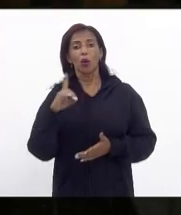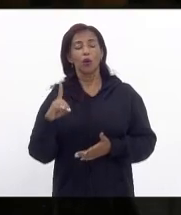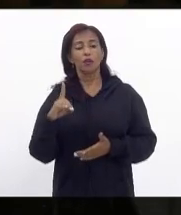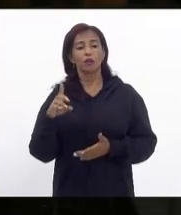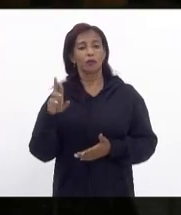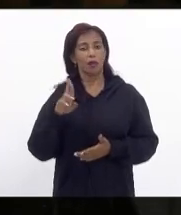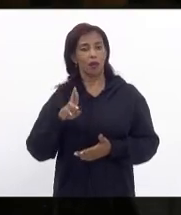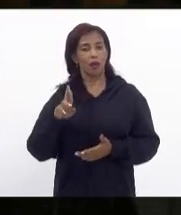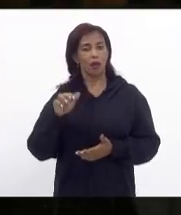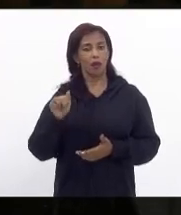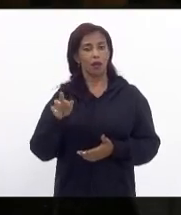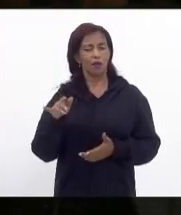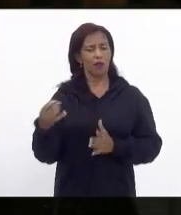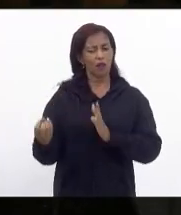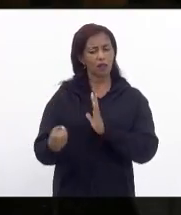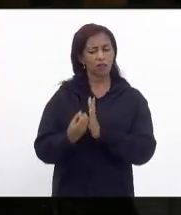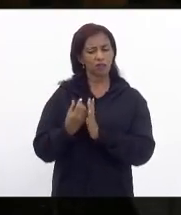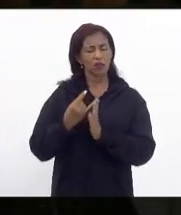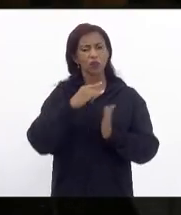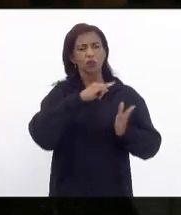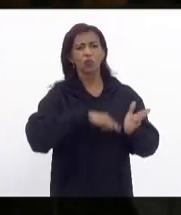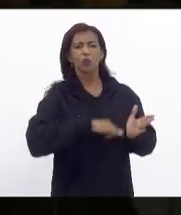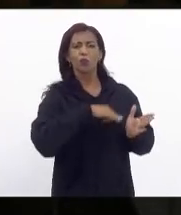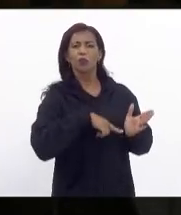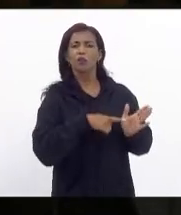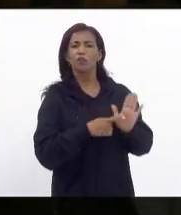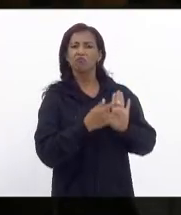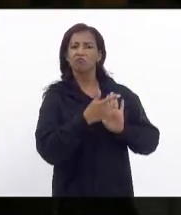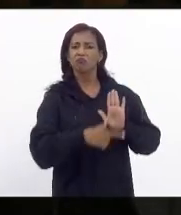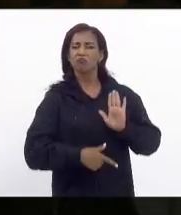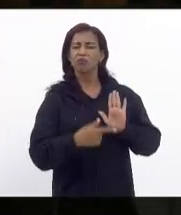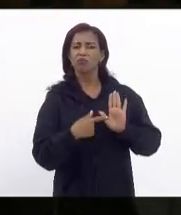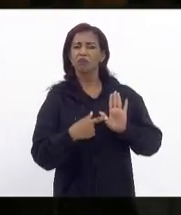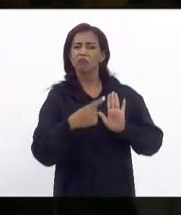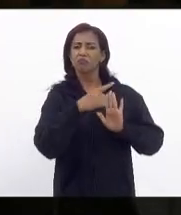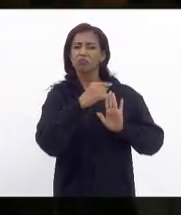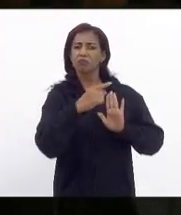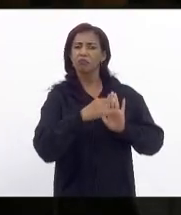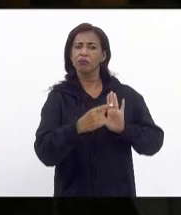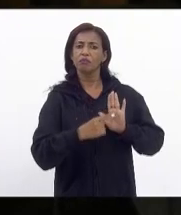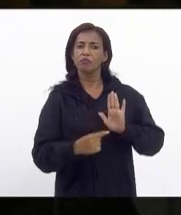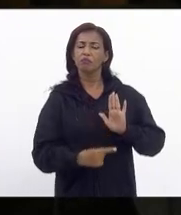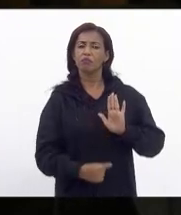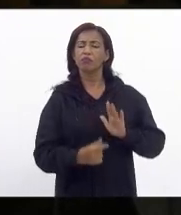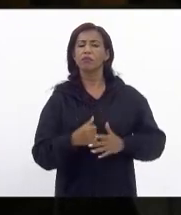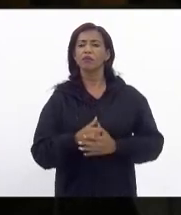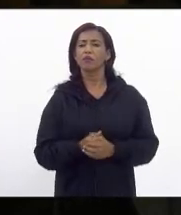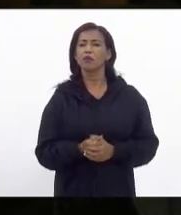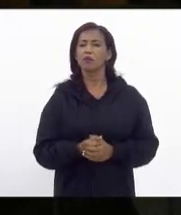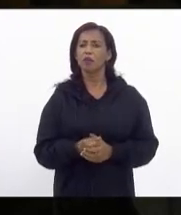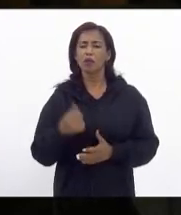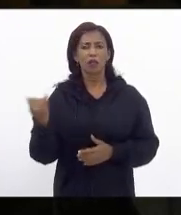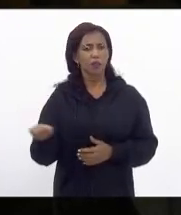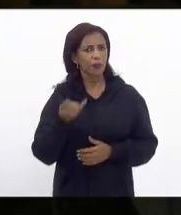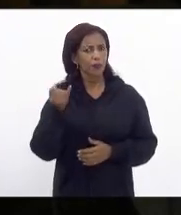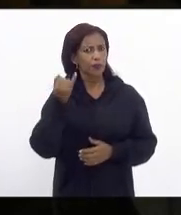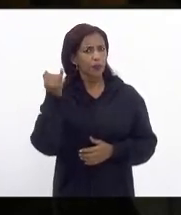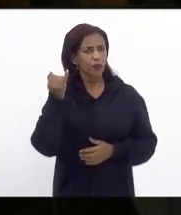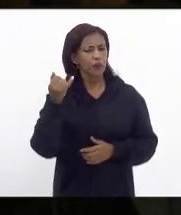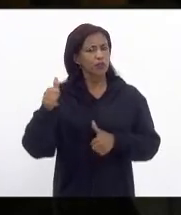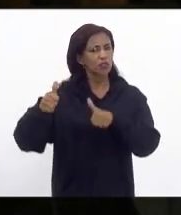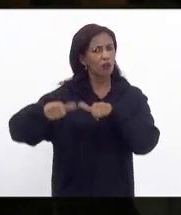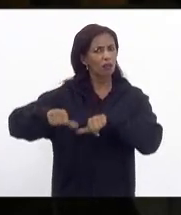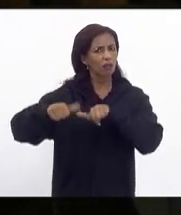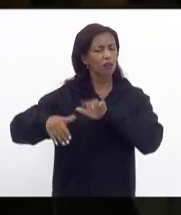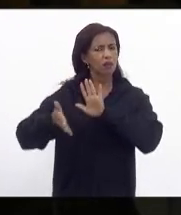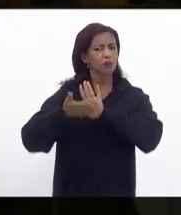Albergaria produziram esse documento que fazem ponderações pelo qual fazem ponderações muito importantes análises